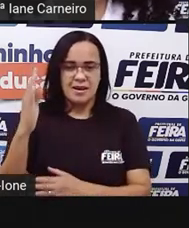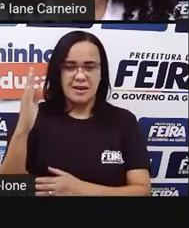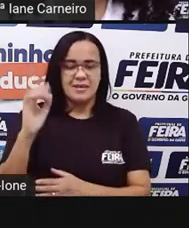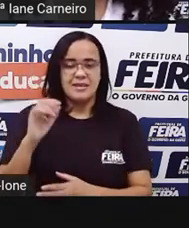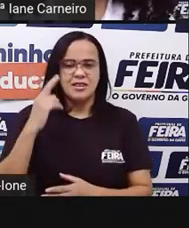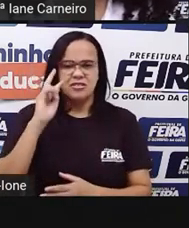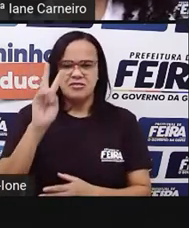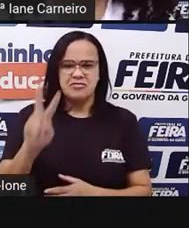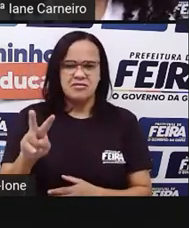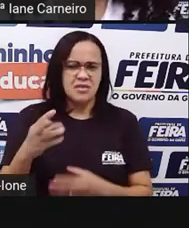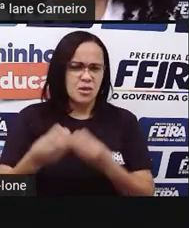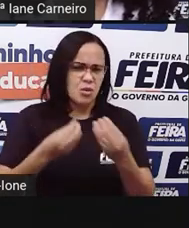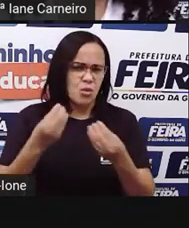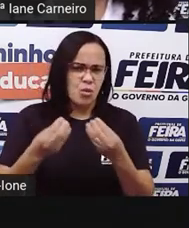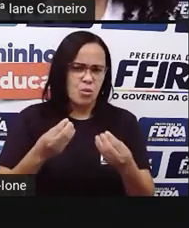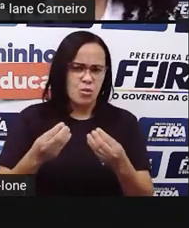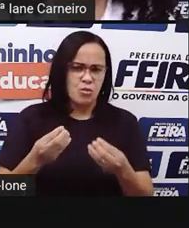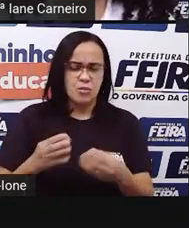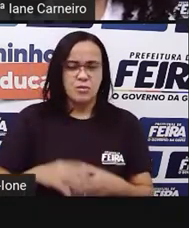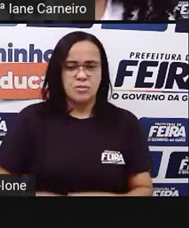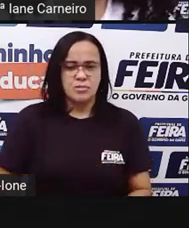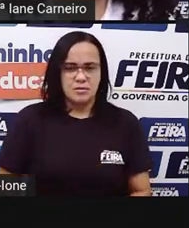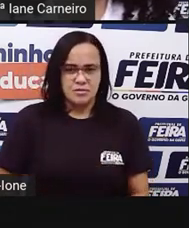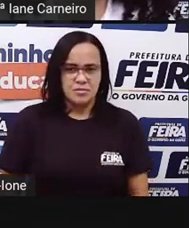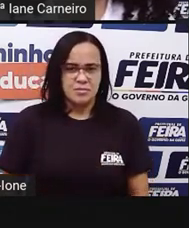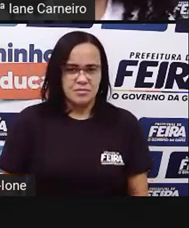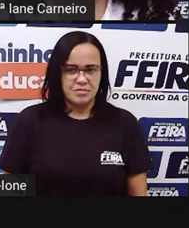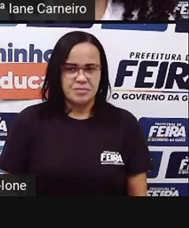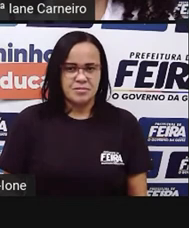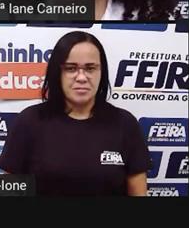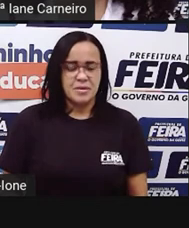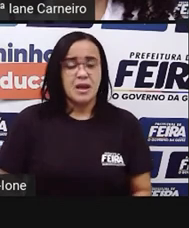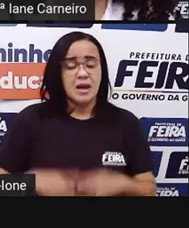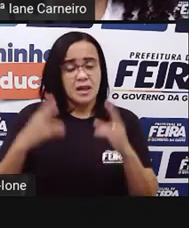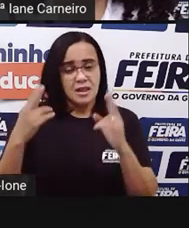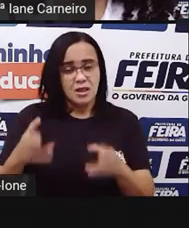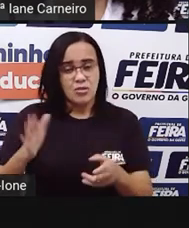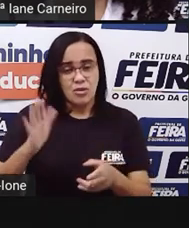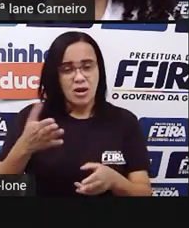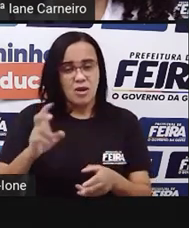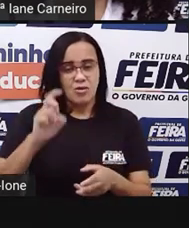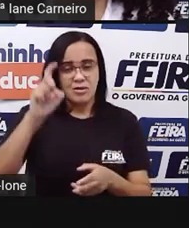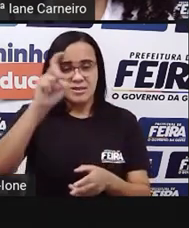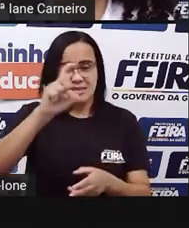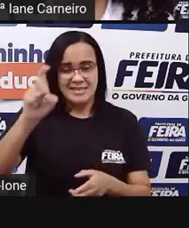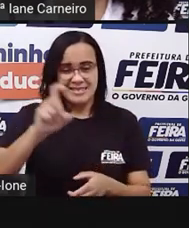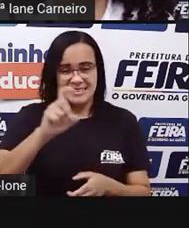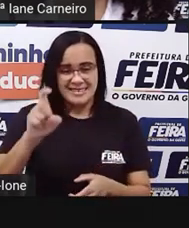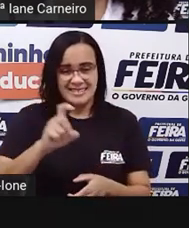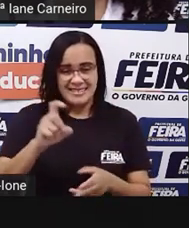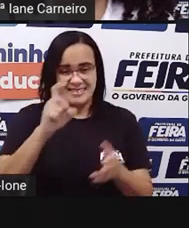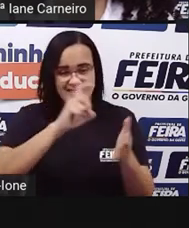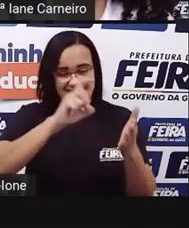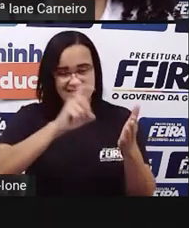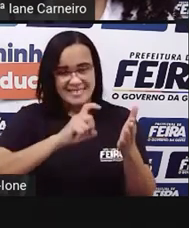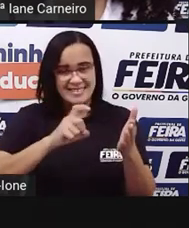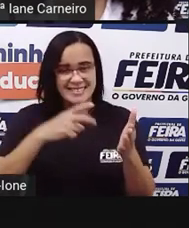A prova é fazer isso. Aí aqui, ó. Eu vinha e fazia toda essa sombra aqui daqui de trás, ó.